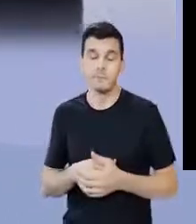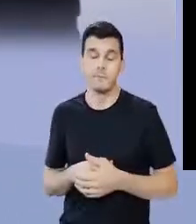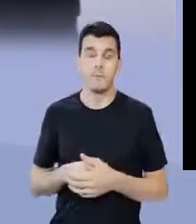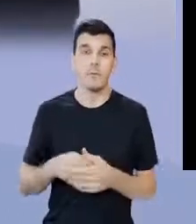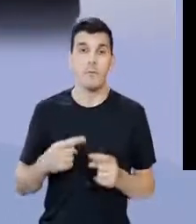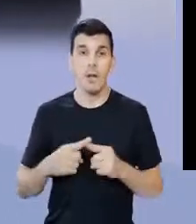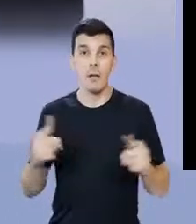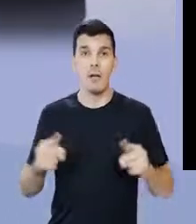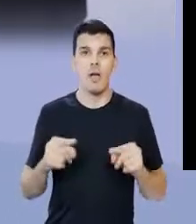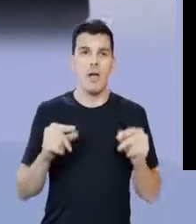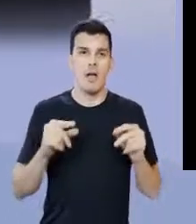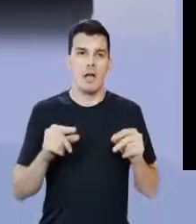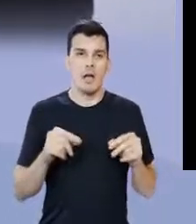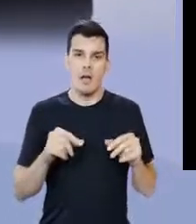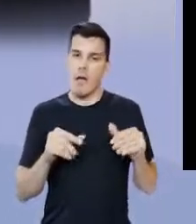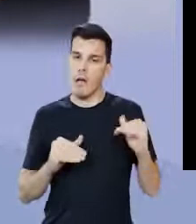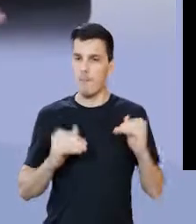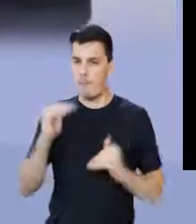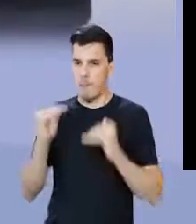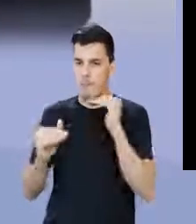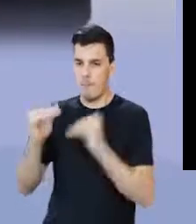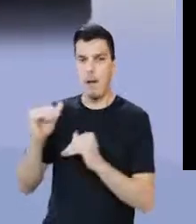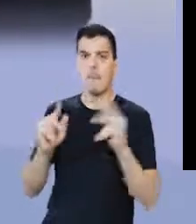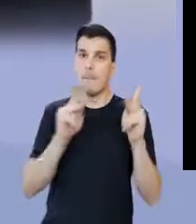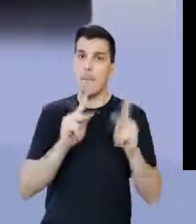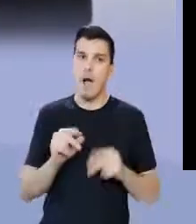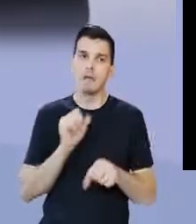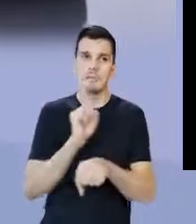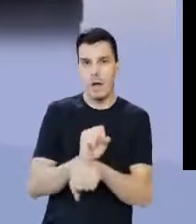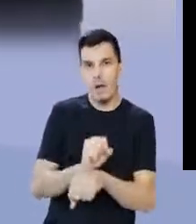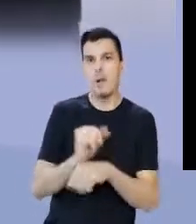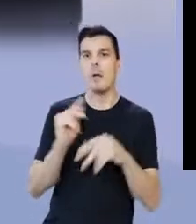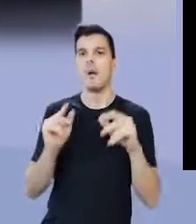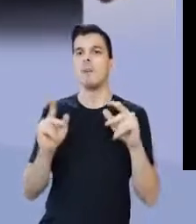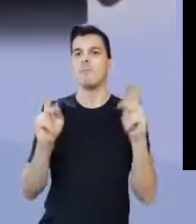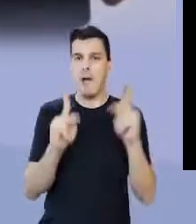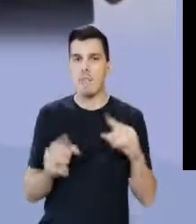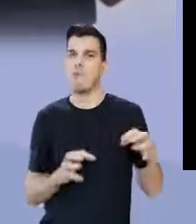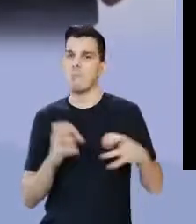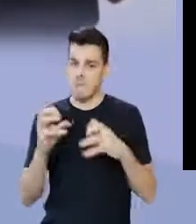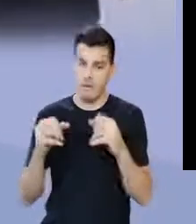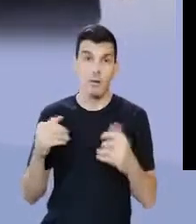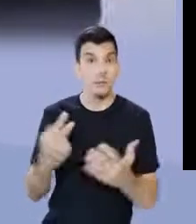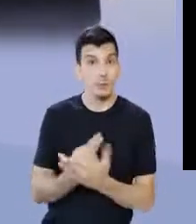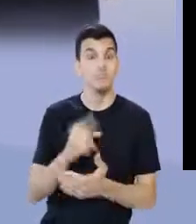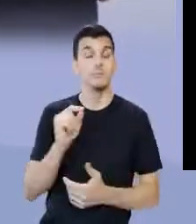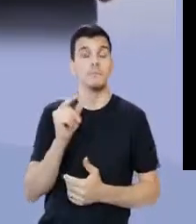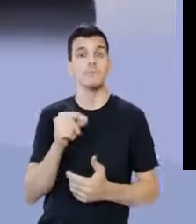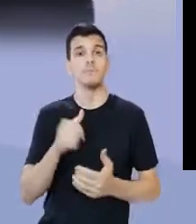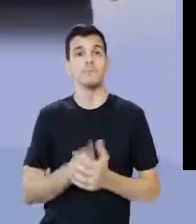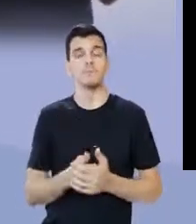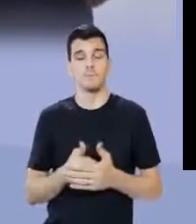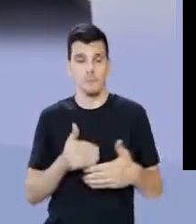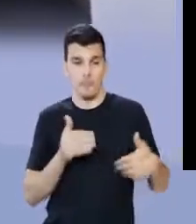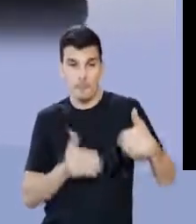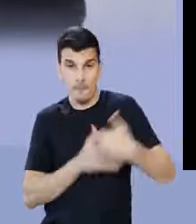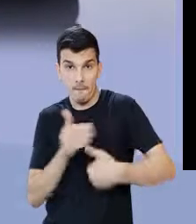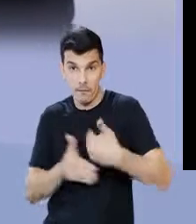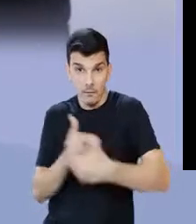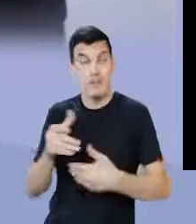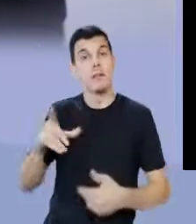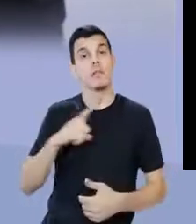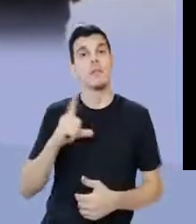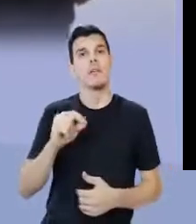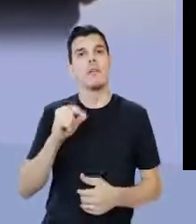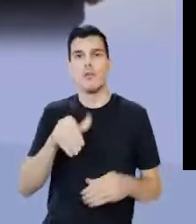Claro, você não entende isso. A base, a escravista vai chegando a escrava, vai parando de chegar a escrava, tá? Acontece o seguinte, que no meio desse